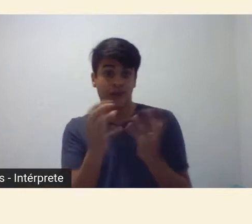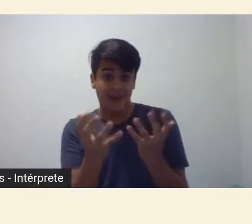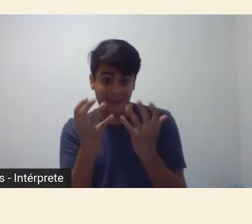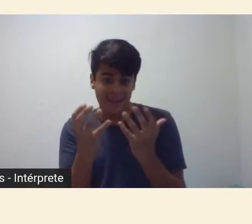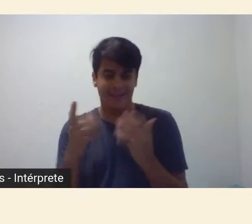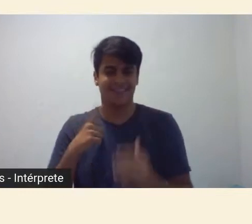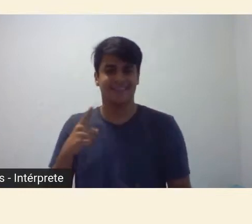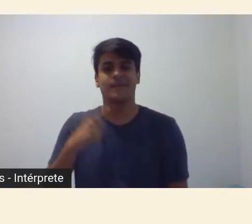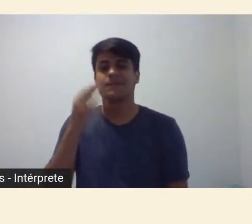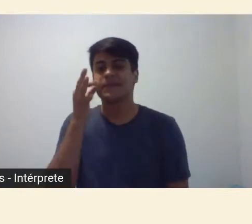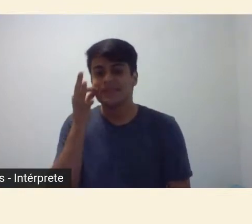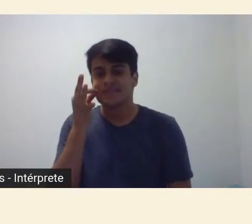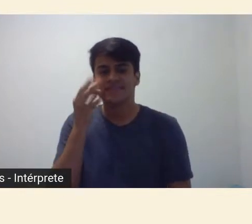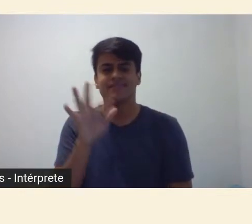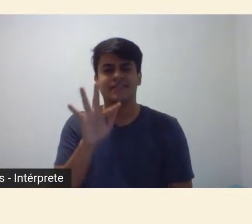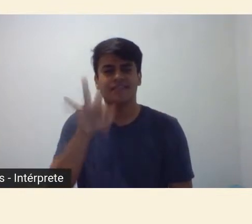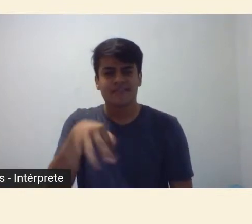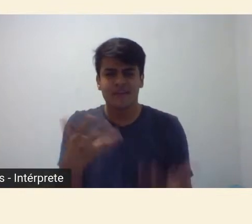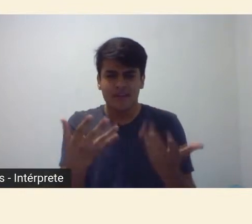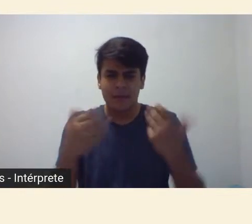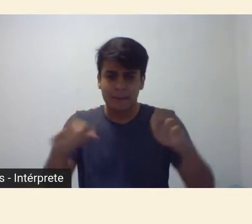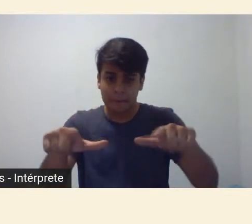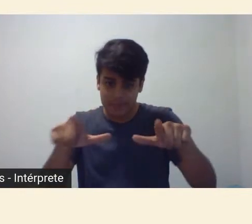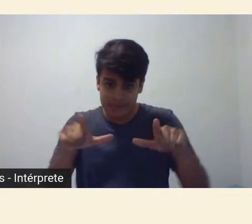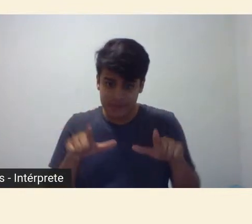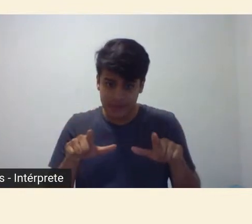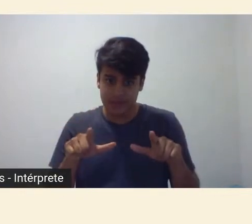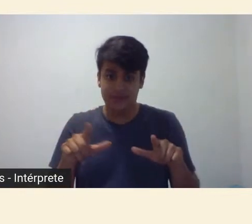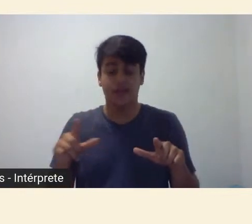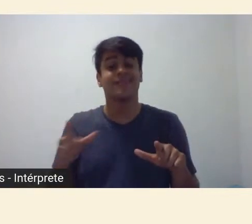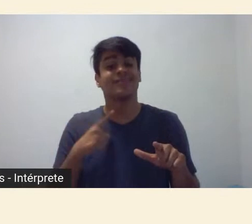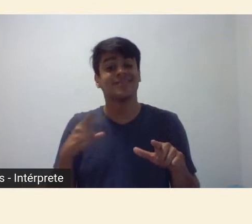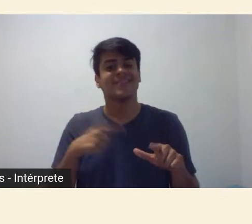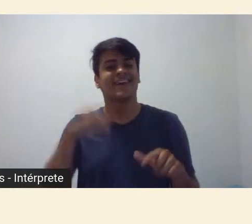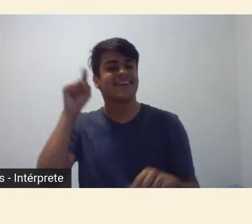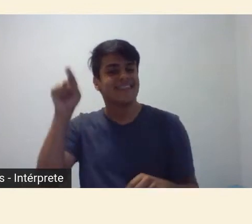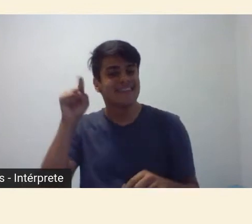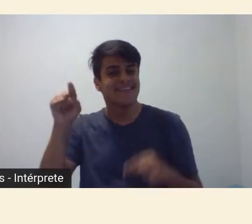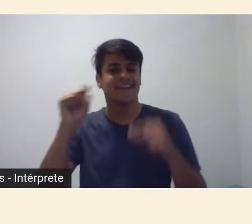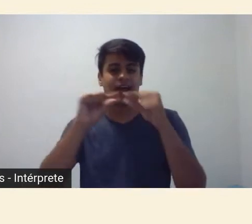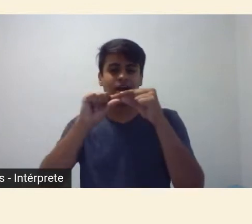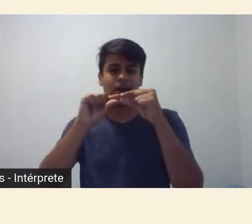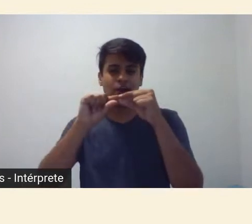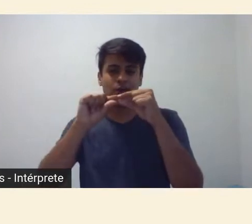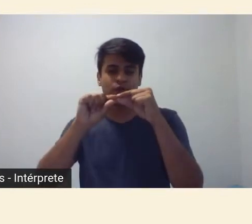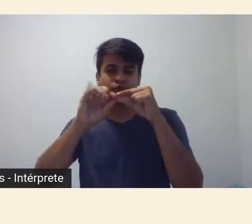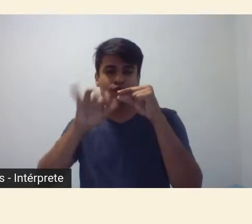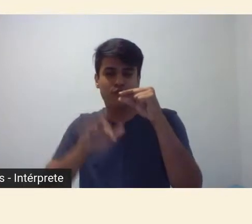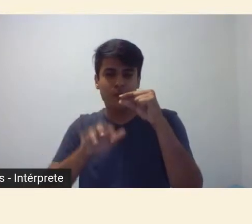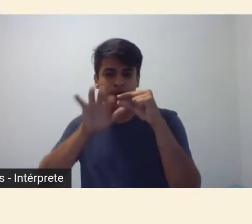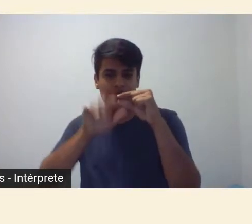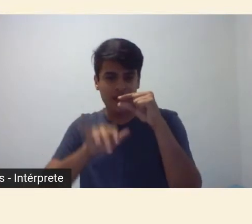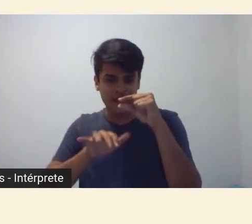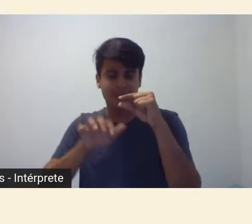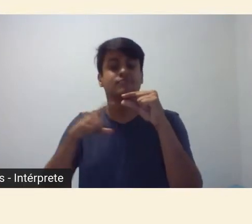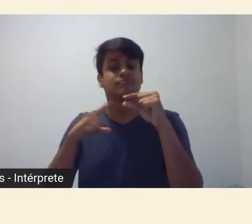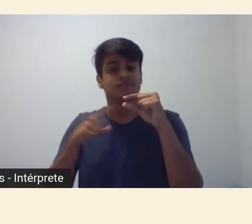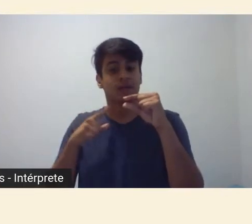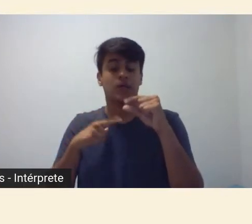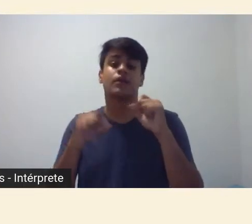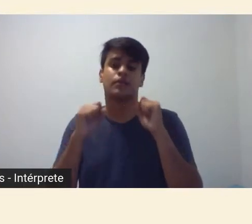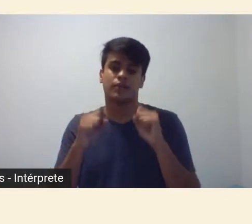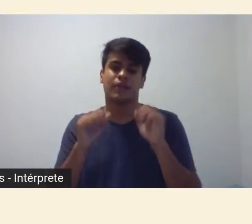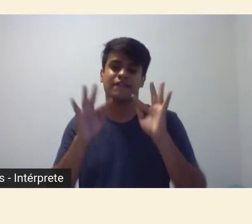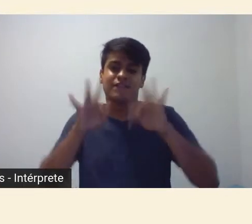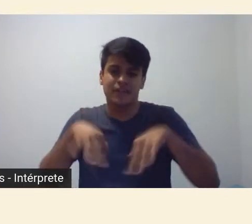certificado deverão preencher o formulário próprio disponibilizado nas redes sociais durante cada uma das sessões ao